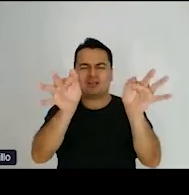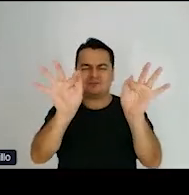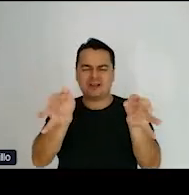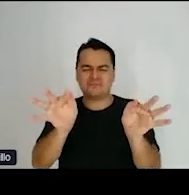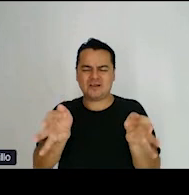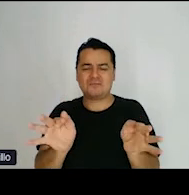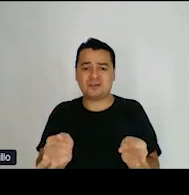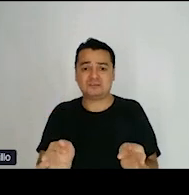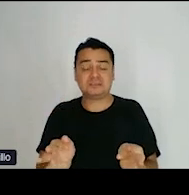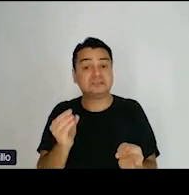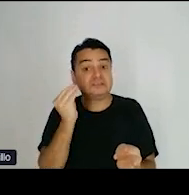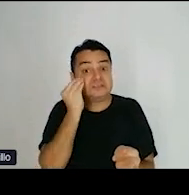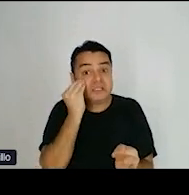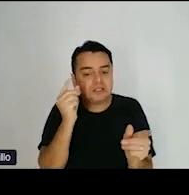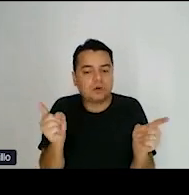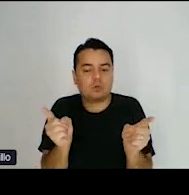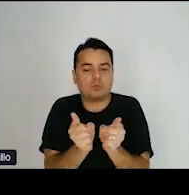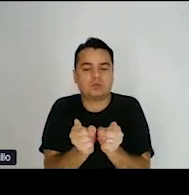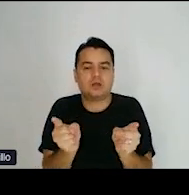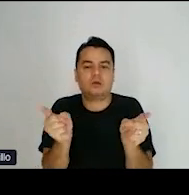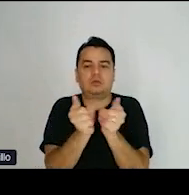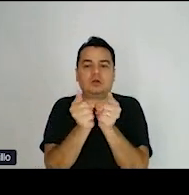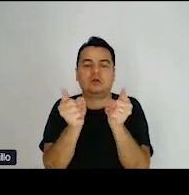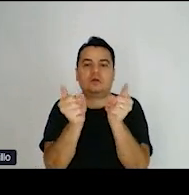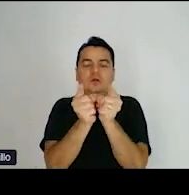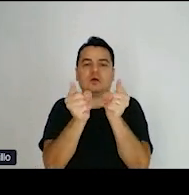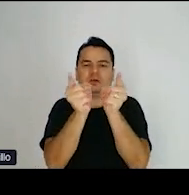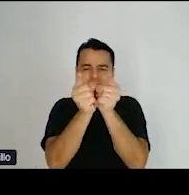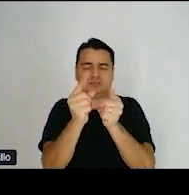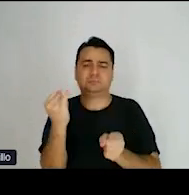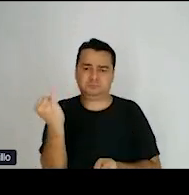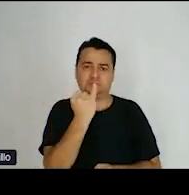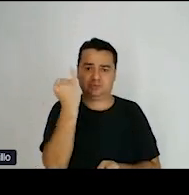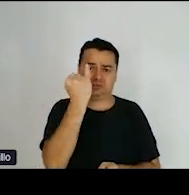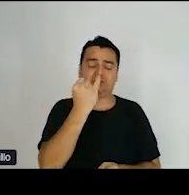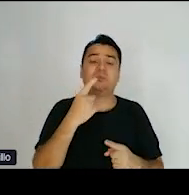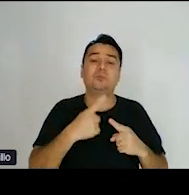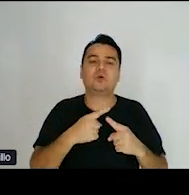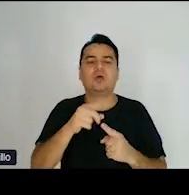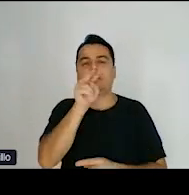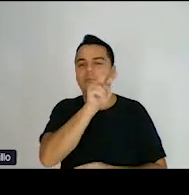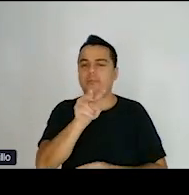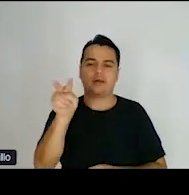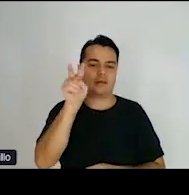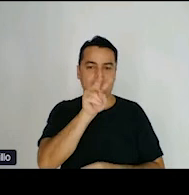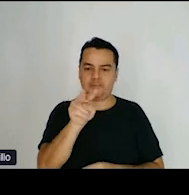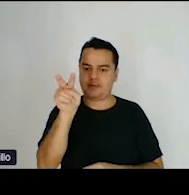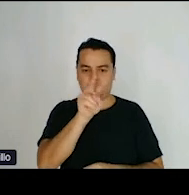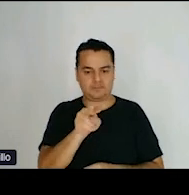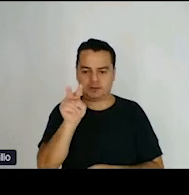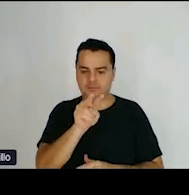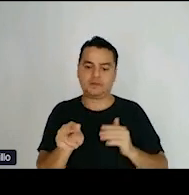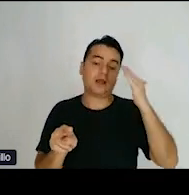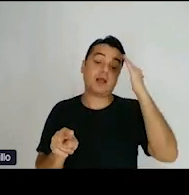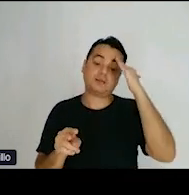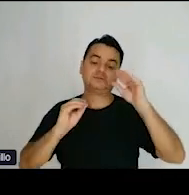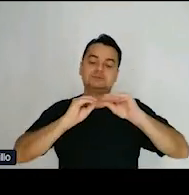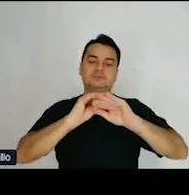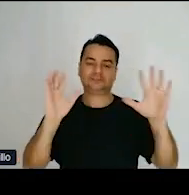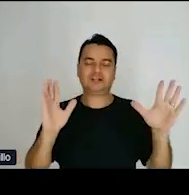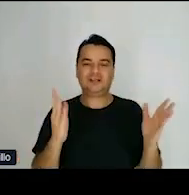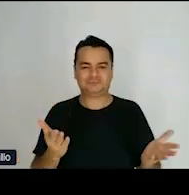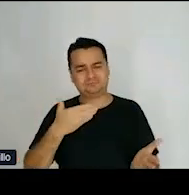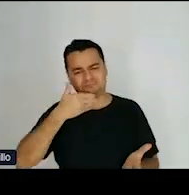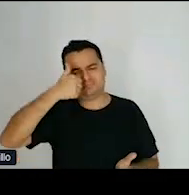tente cortar elas em frases menores, para que fique mais fluido, para que as pessoas entendam melhor o que você está querendo dizer.